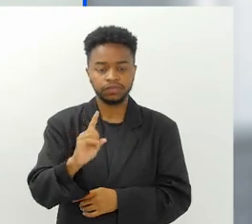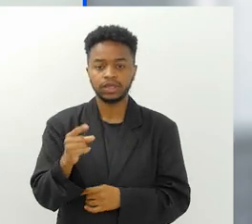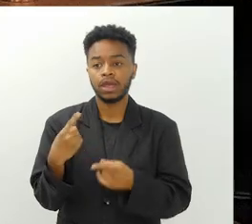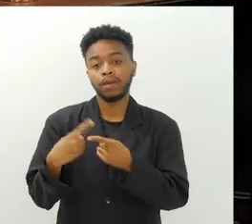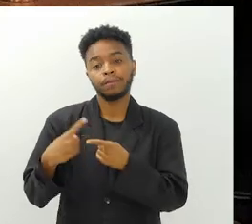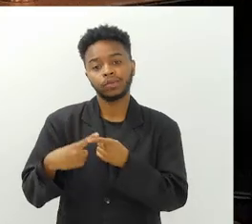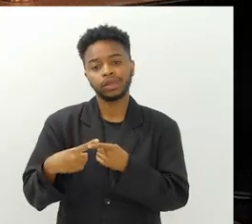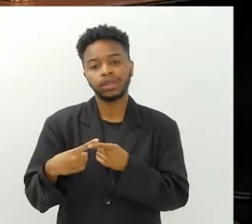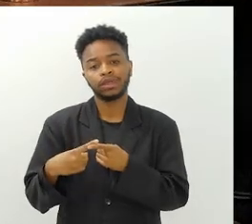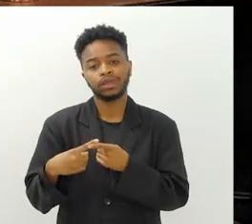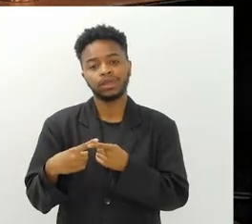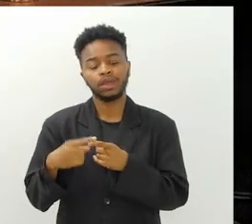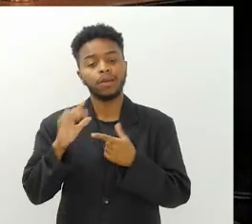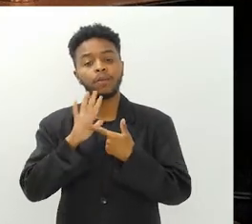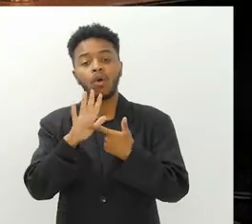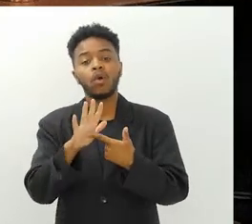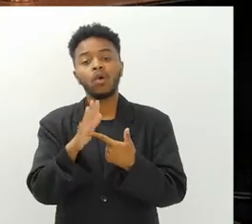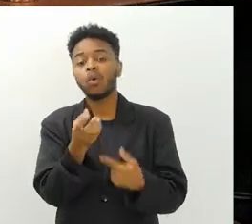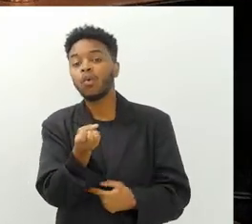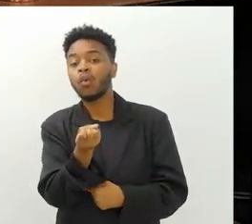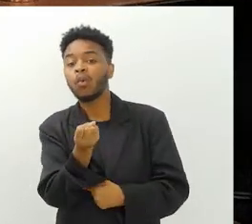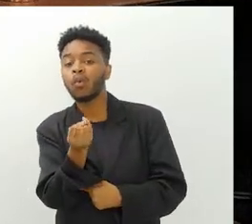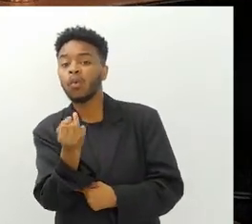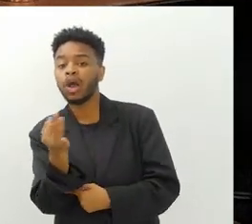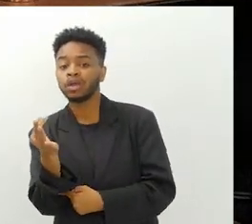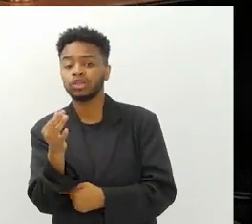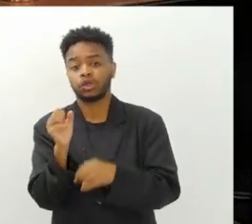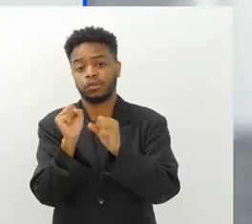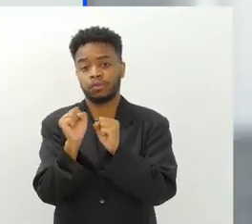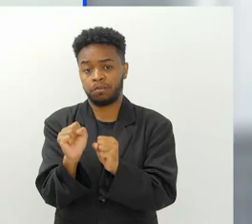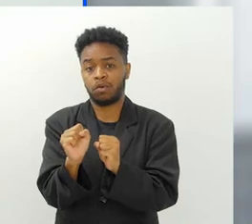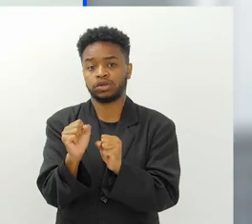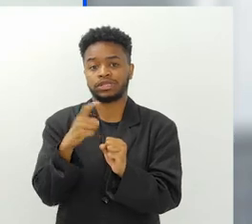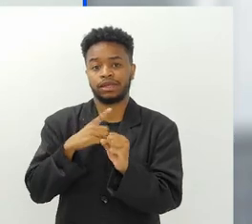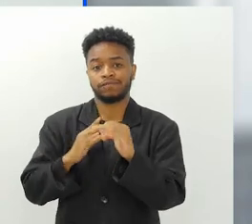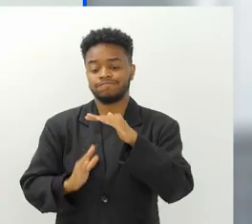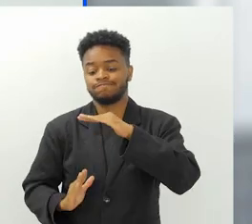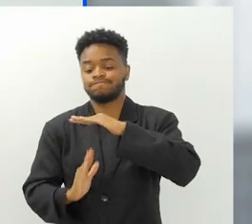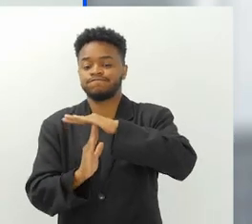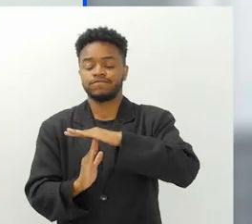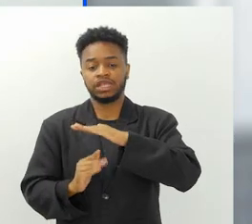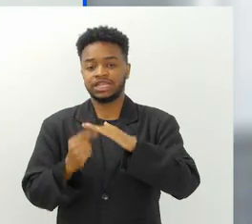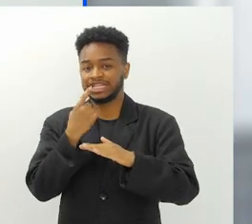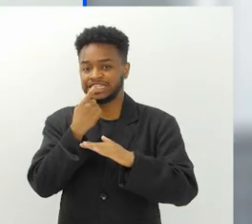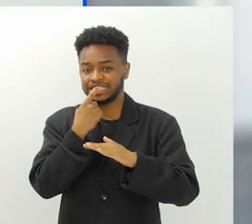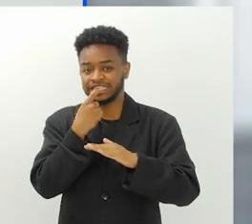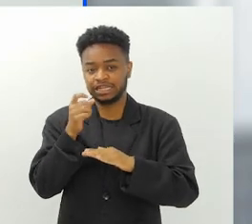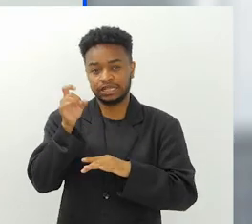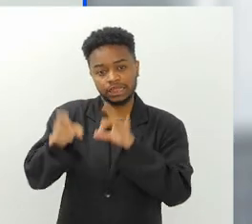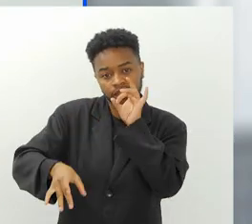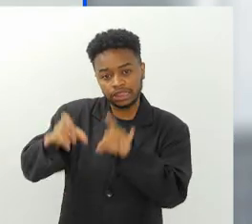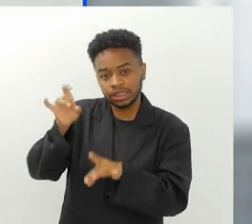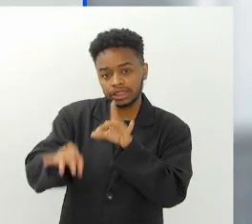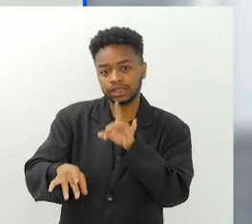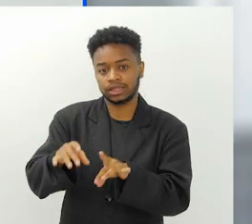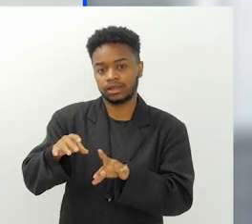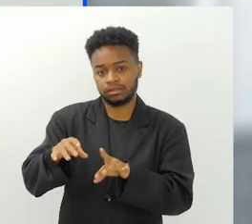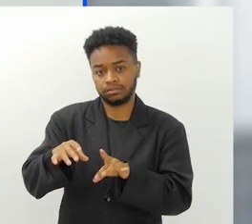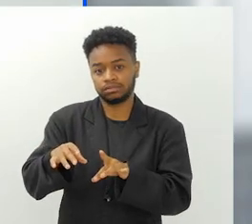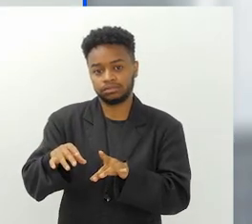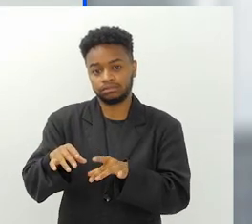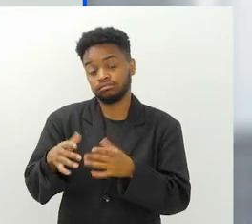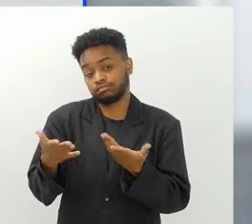muito mais um desenho de o quanto que as praias podem chegar em questão de poluição de plástico, né? E macroresíduos,